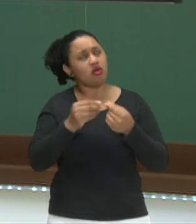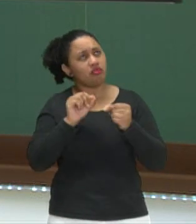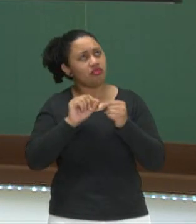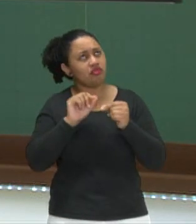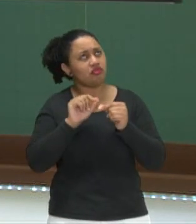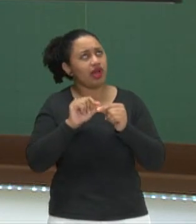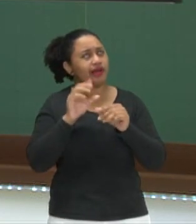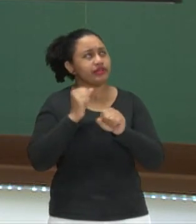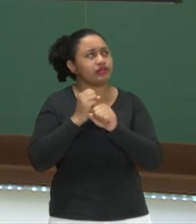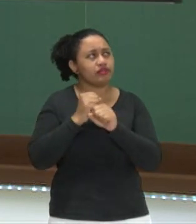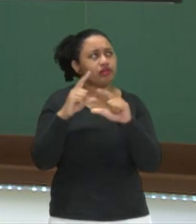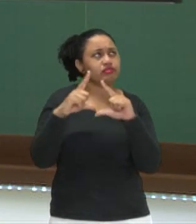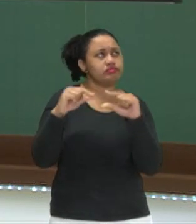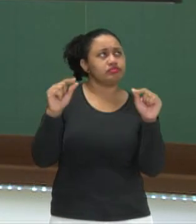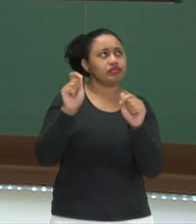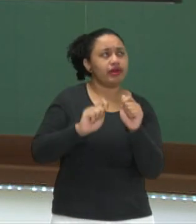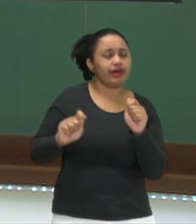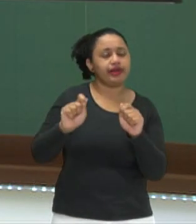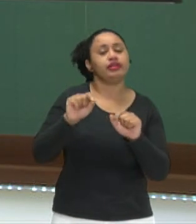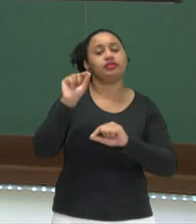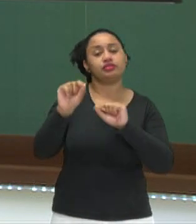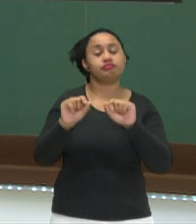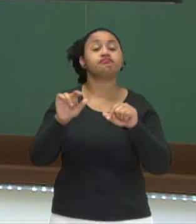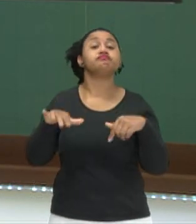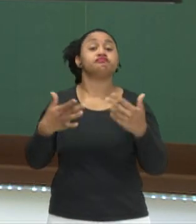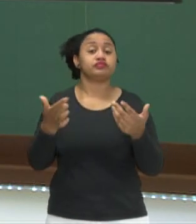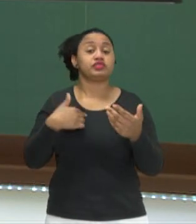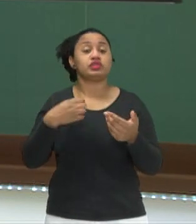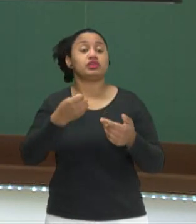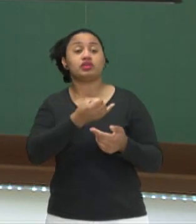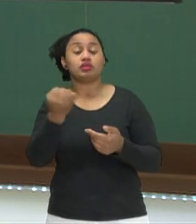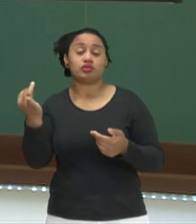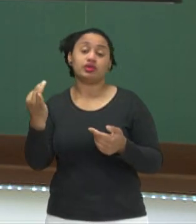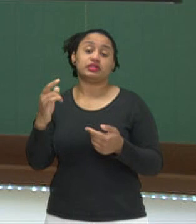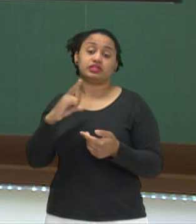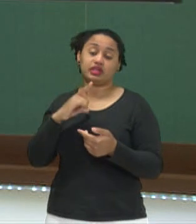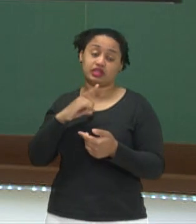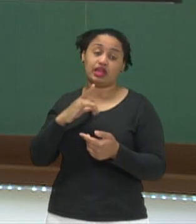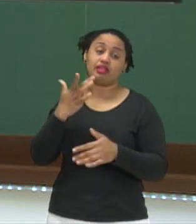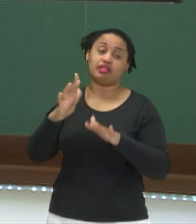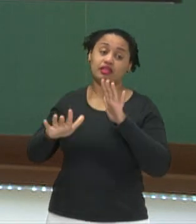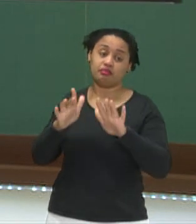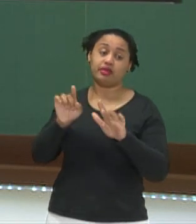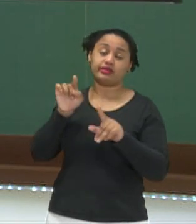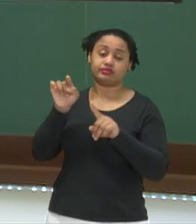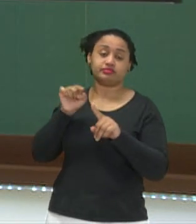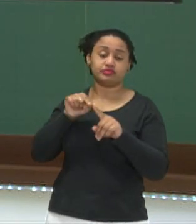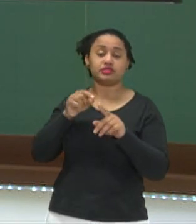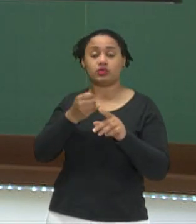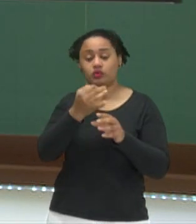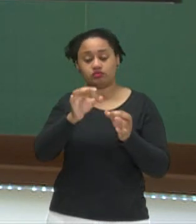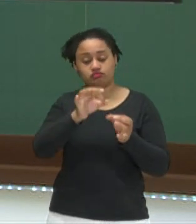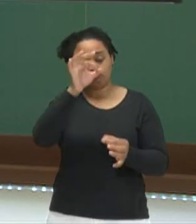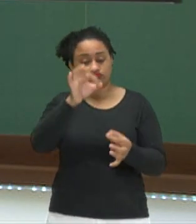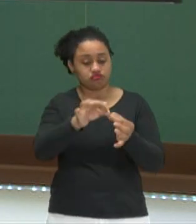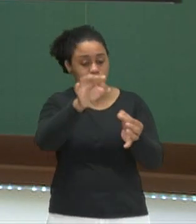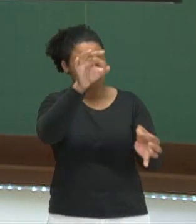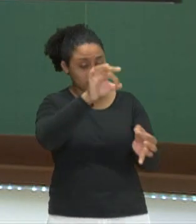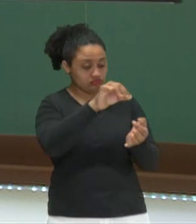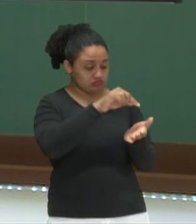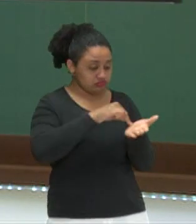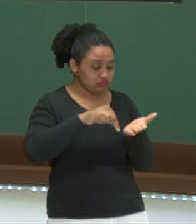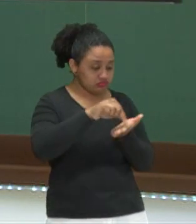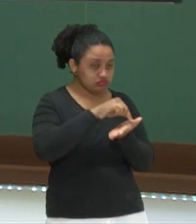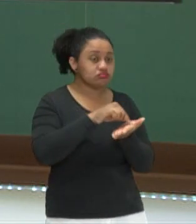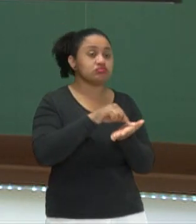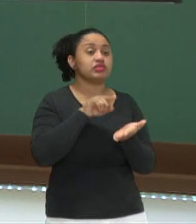paralelogramo. E quantas elas vão ser? Vai depender exatamente das arestas da base que eu